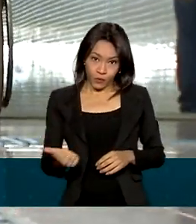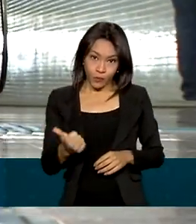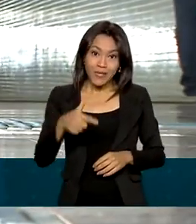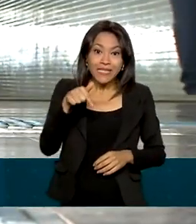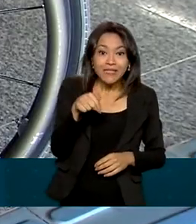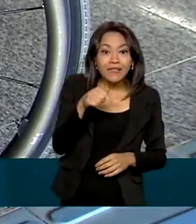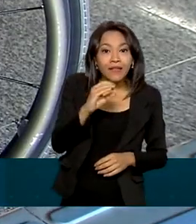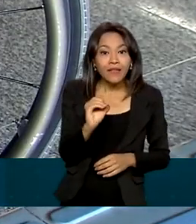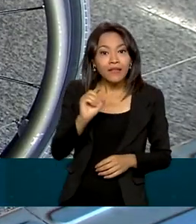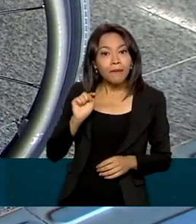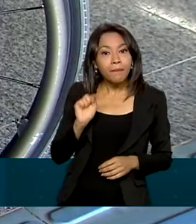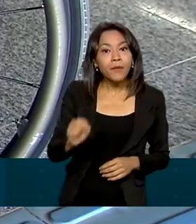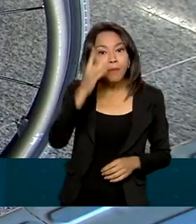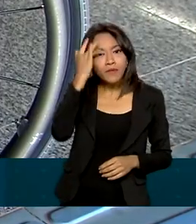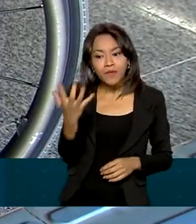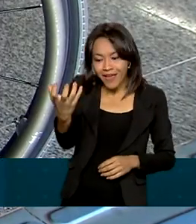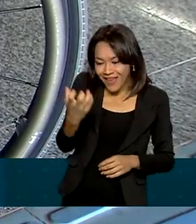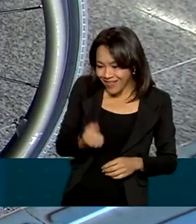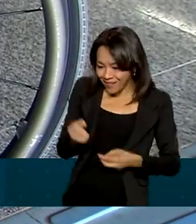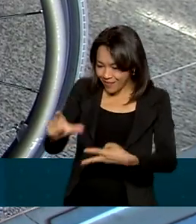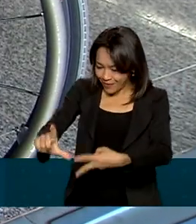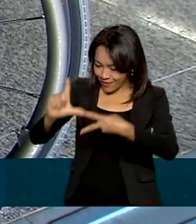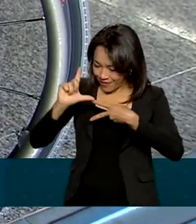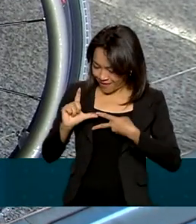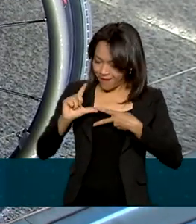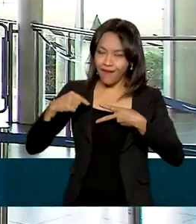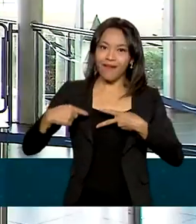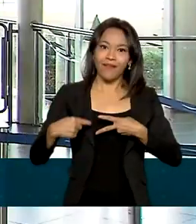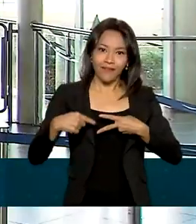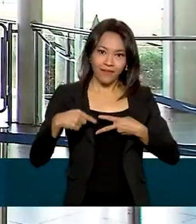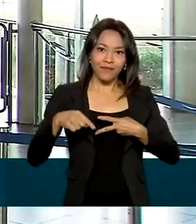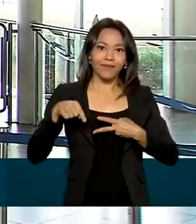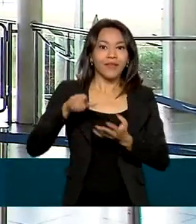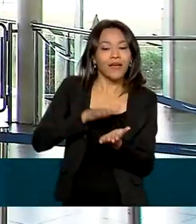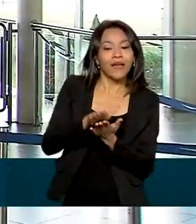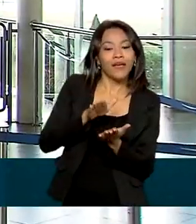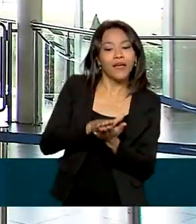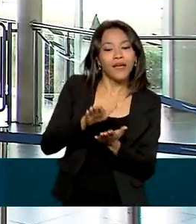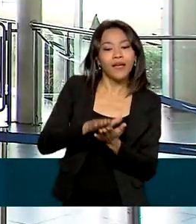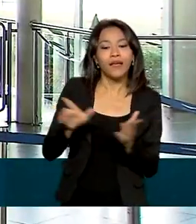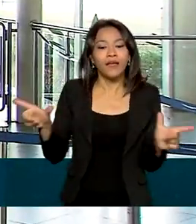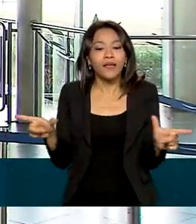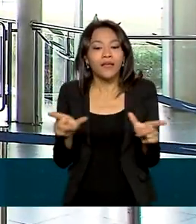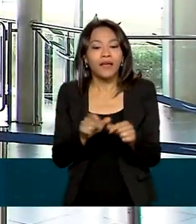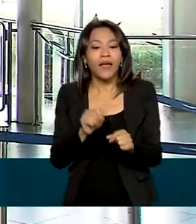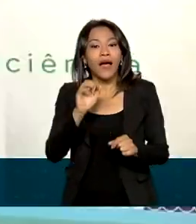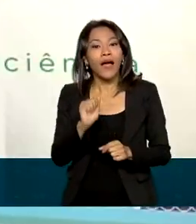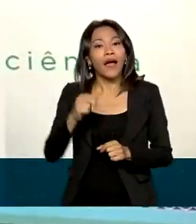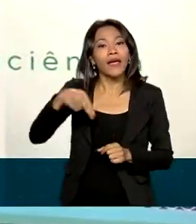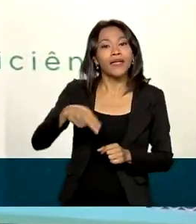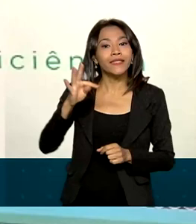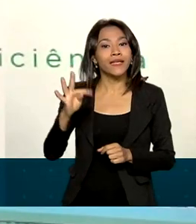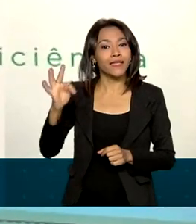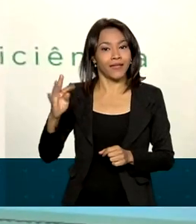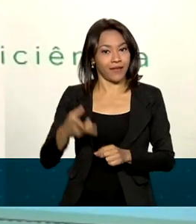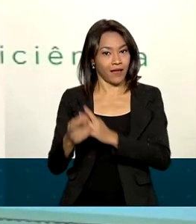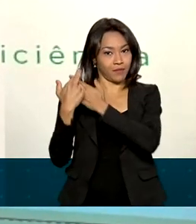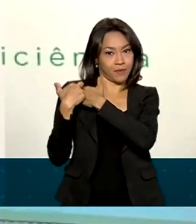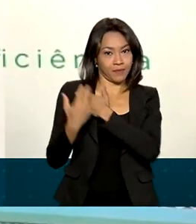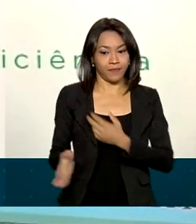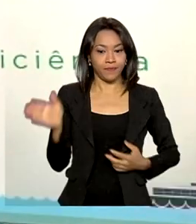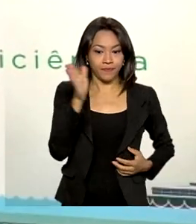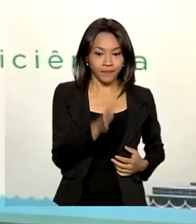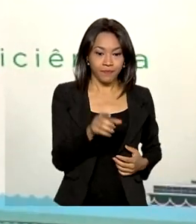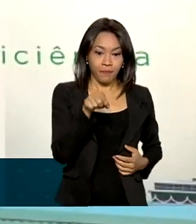mil pessoas receberam a carteirinha emitida pela Agência Nacional de Transportes Terrestres. O passe livre é um